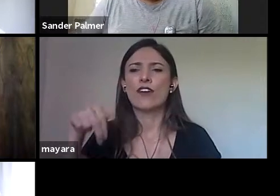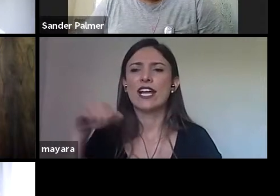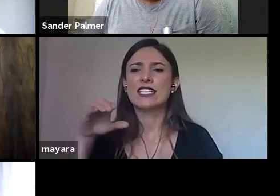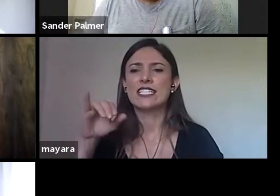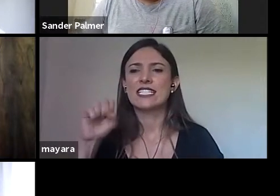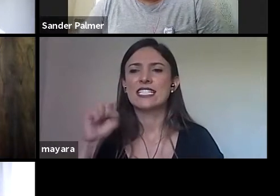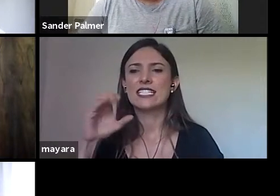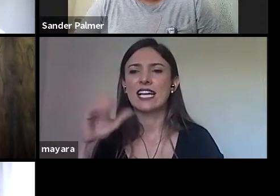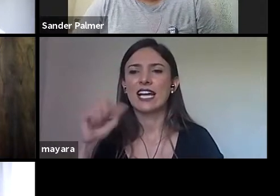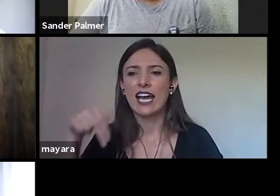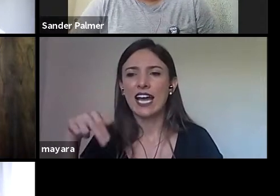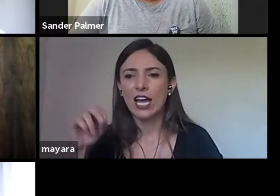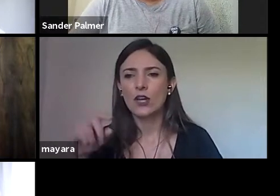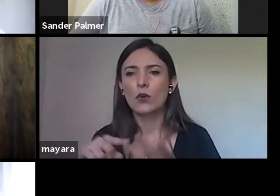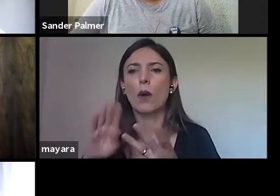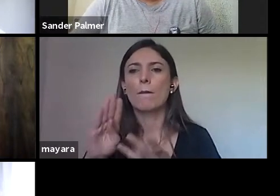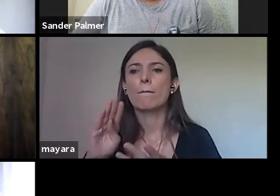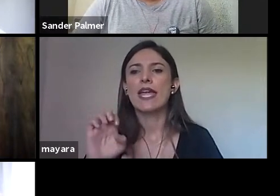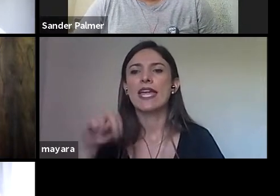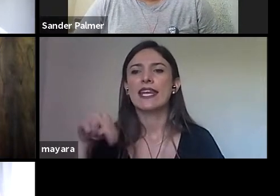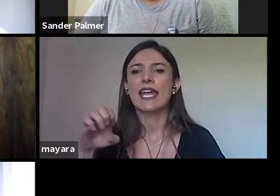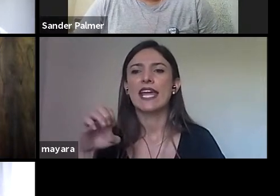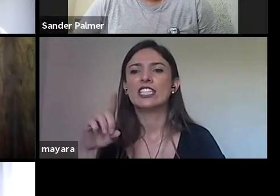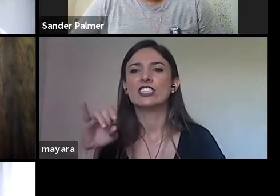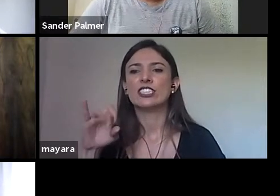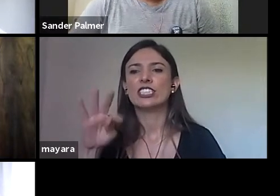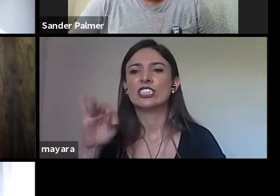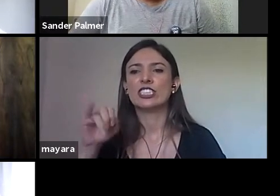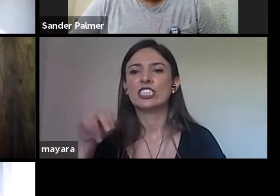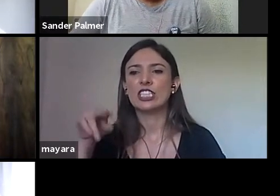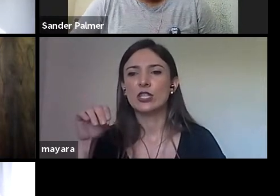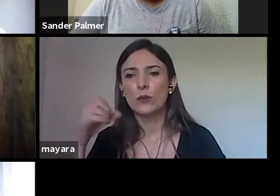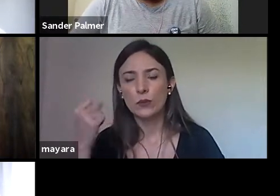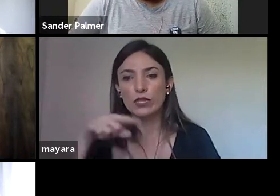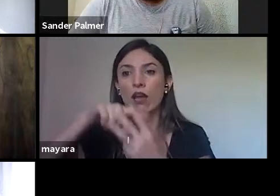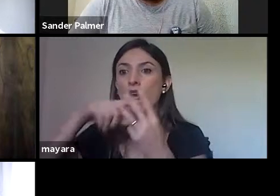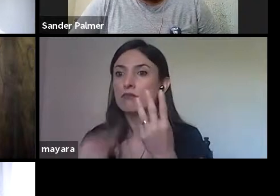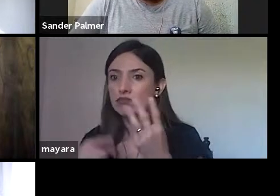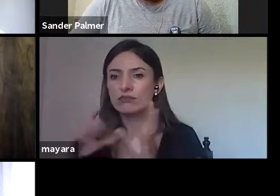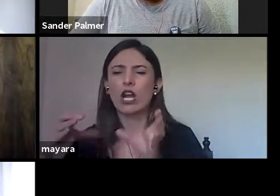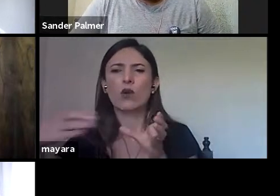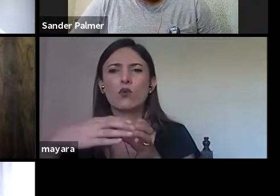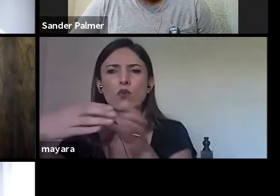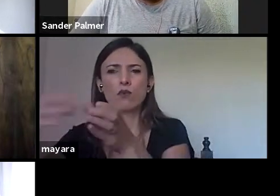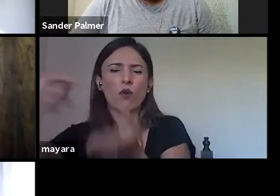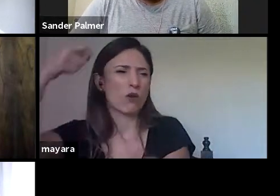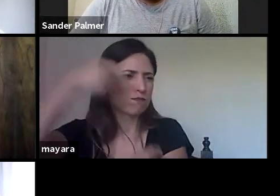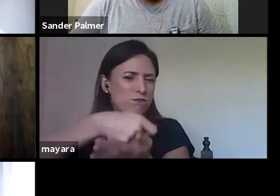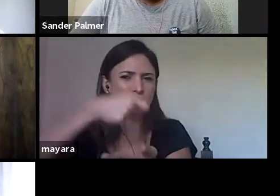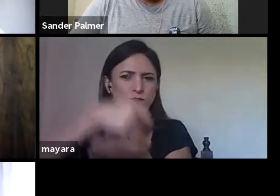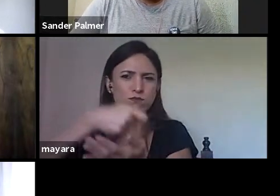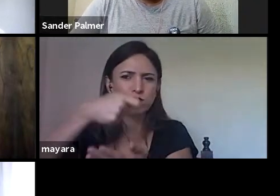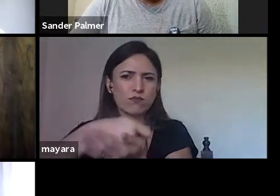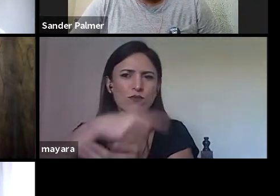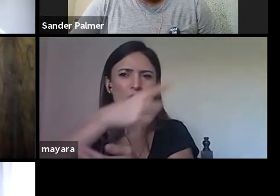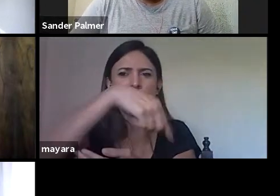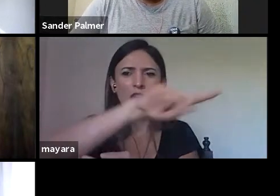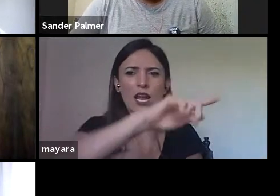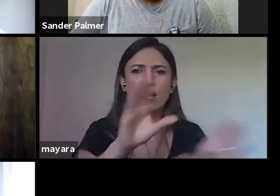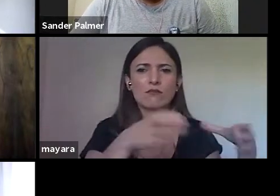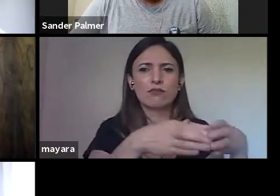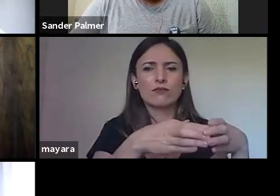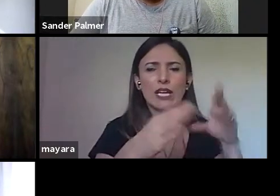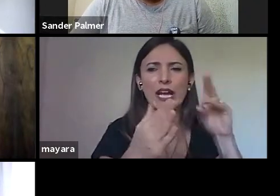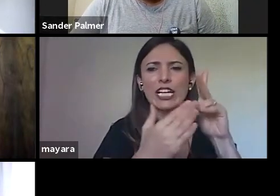para além desses jesuítas e que continuaram, tá, gente? Então, jesuítas saíram, mas eles continuaram também com esse papel muito